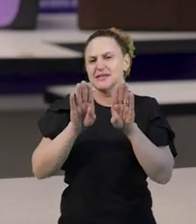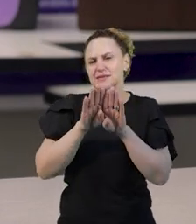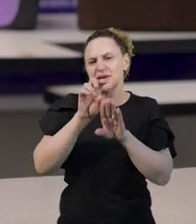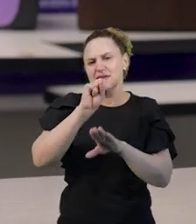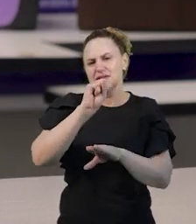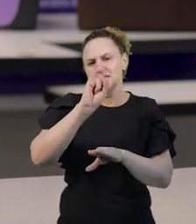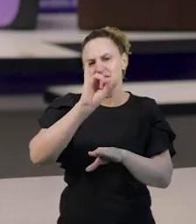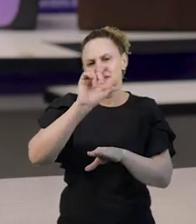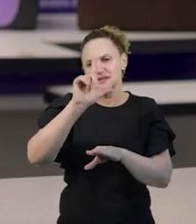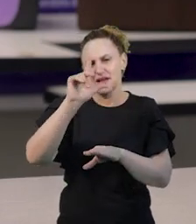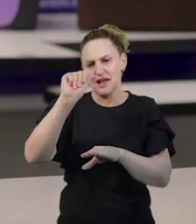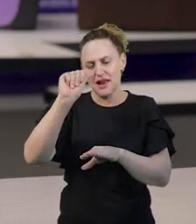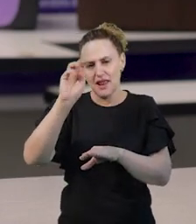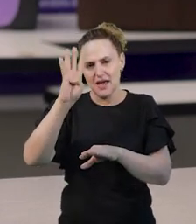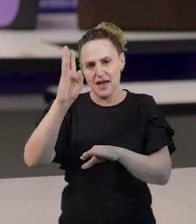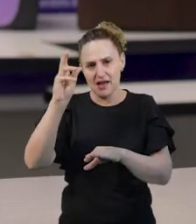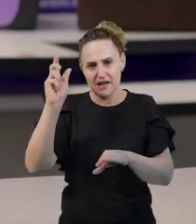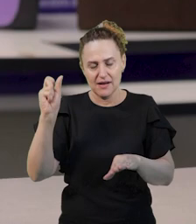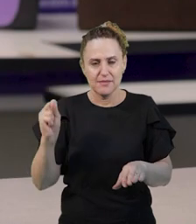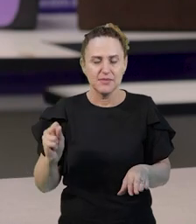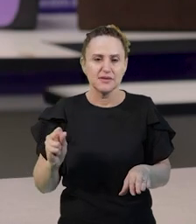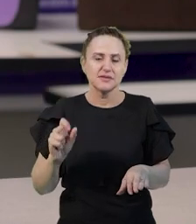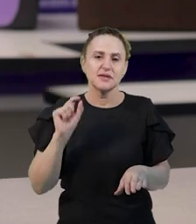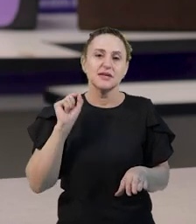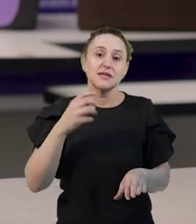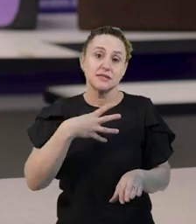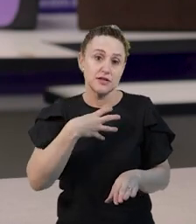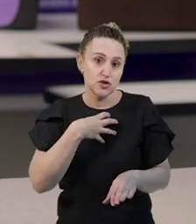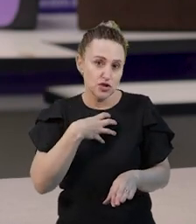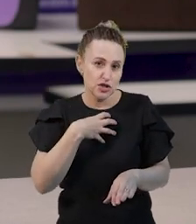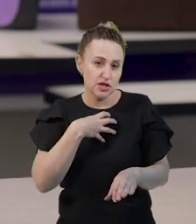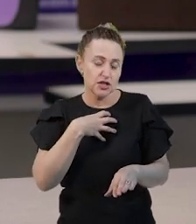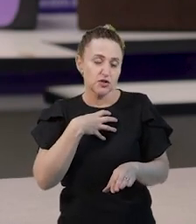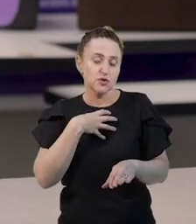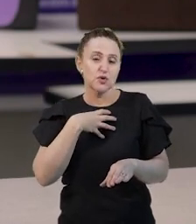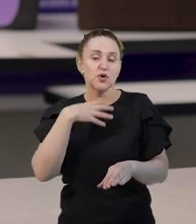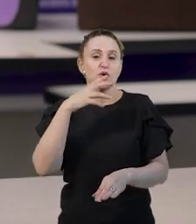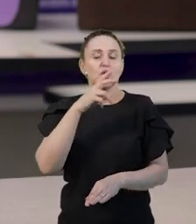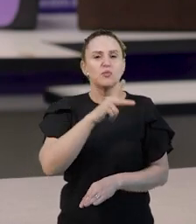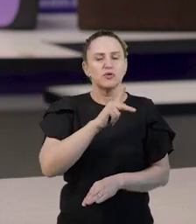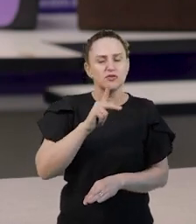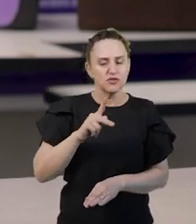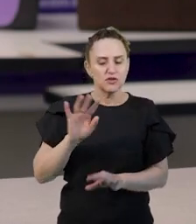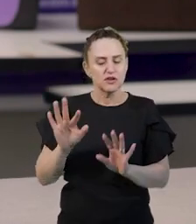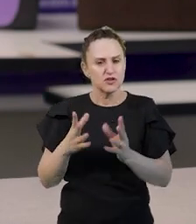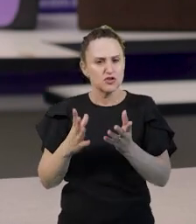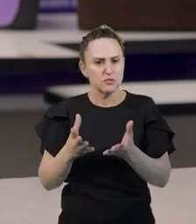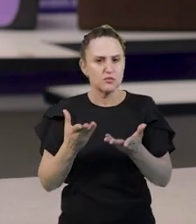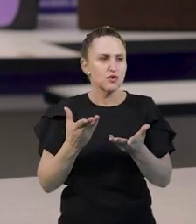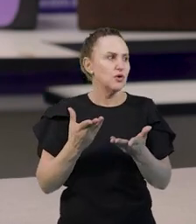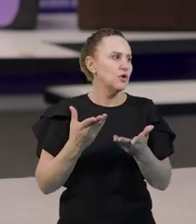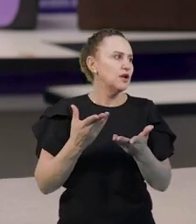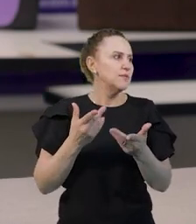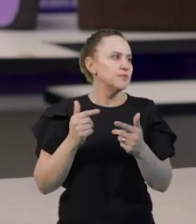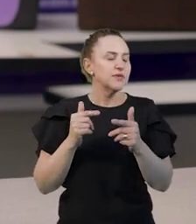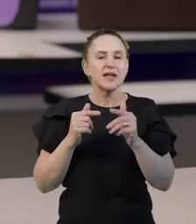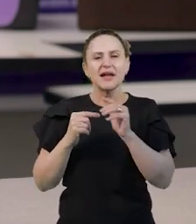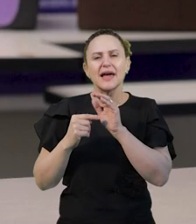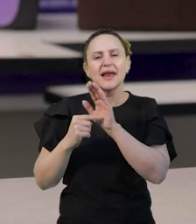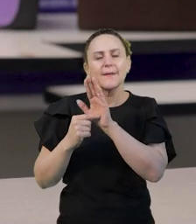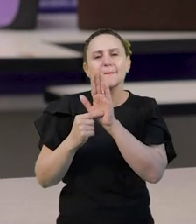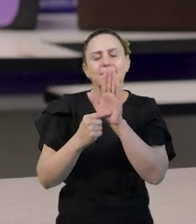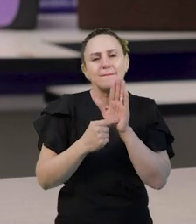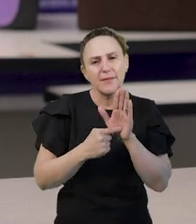Nesse sentido, a intervenção do professor, que questiona, que estimula, traz muito avanço